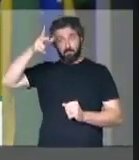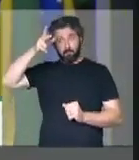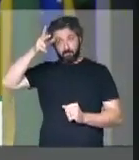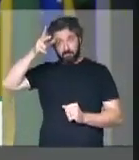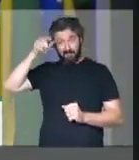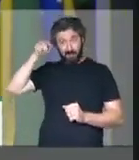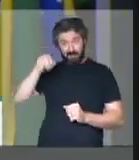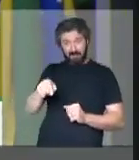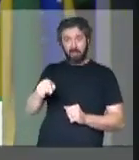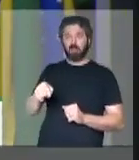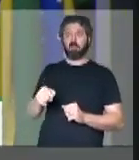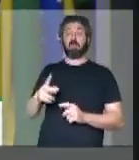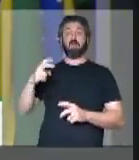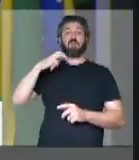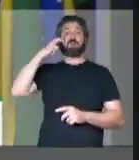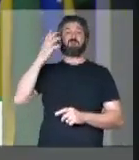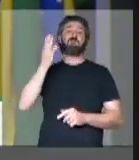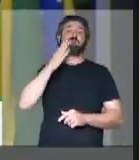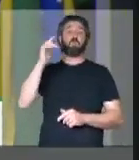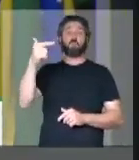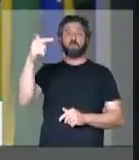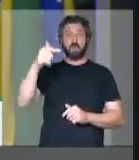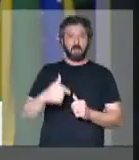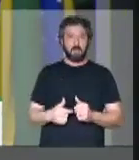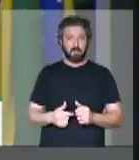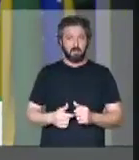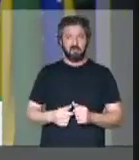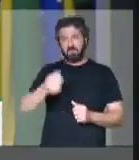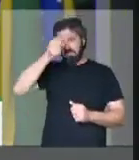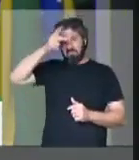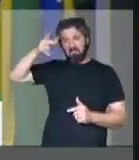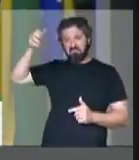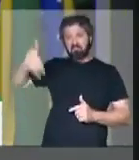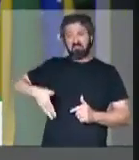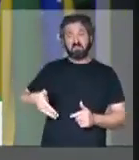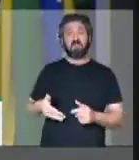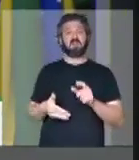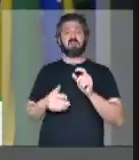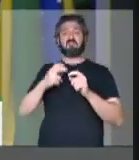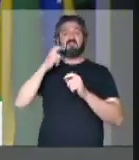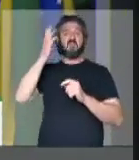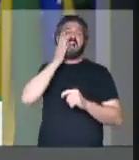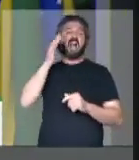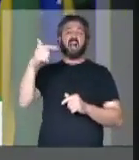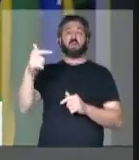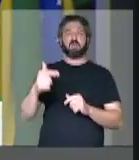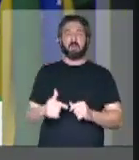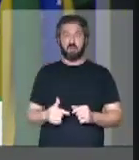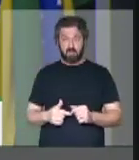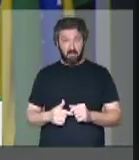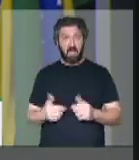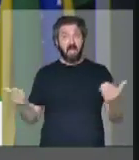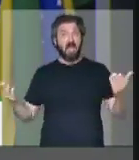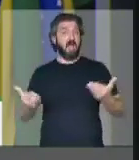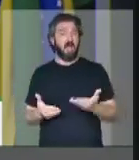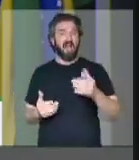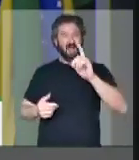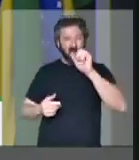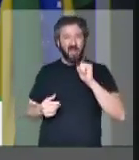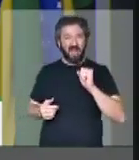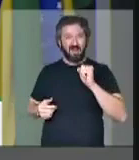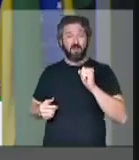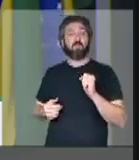de Londrina, um desavergonhado, um prefeitinho que não tem vergonha na cara, agora, seu